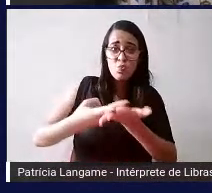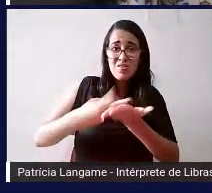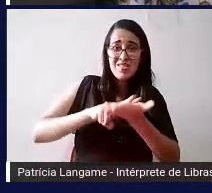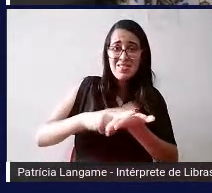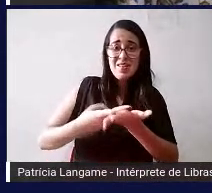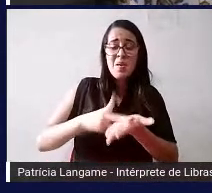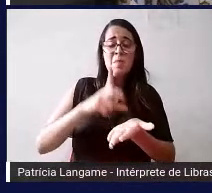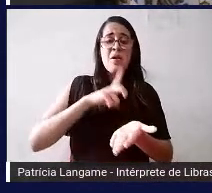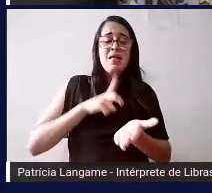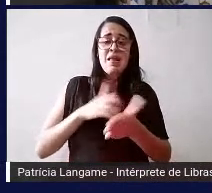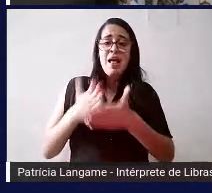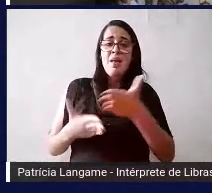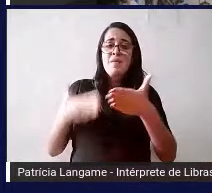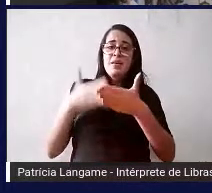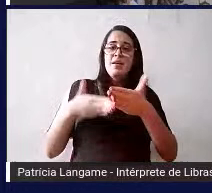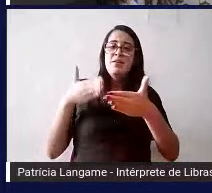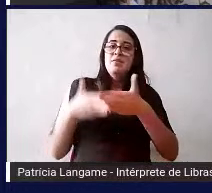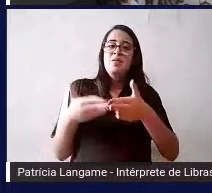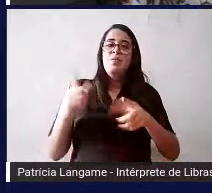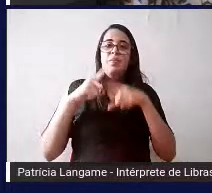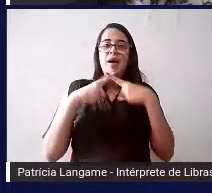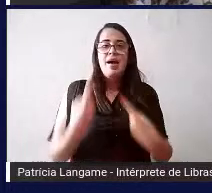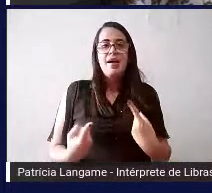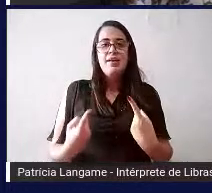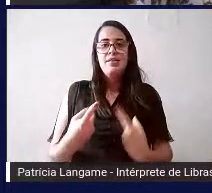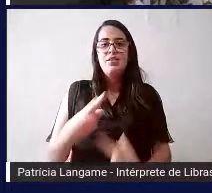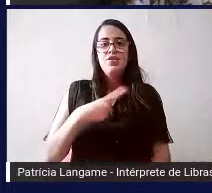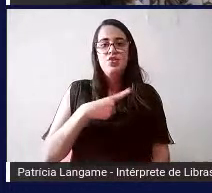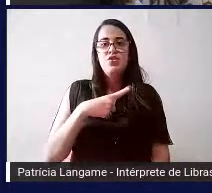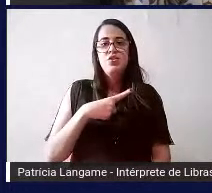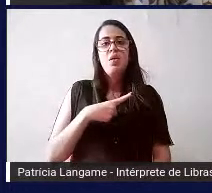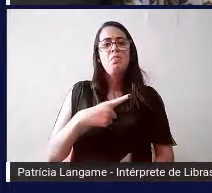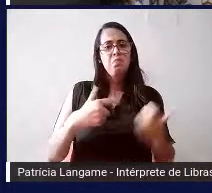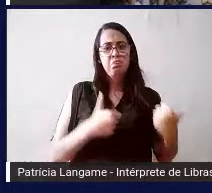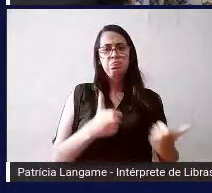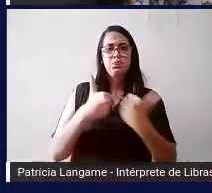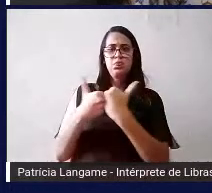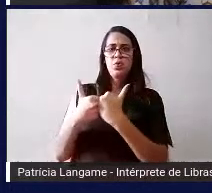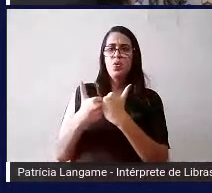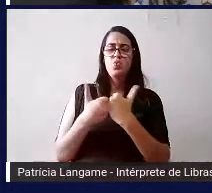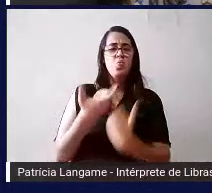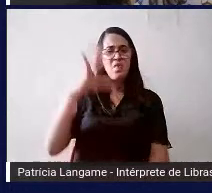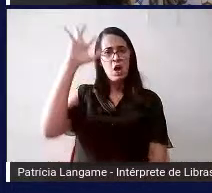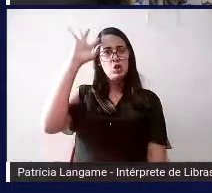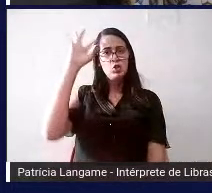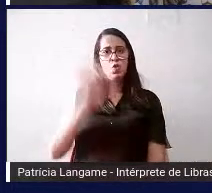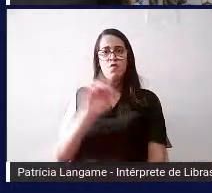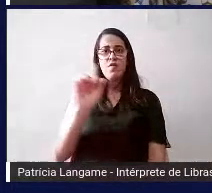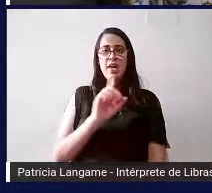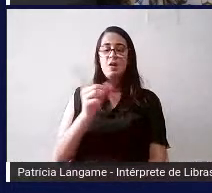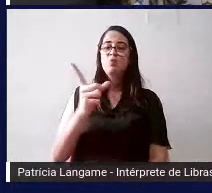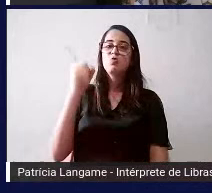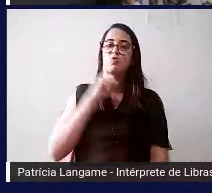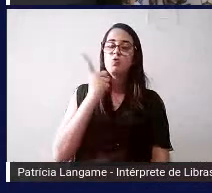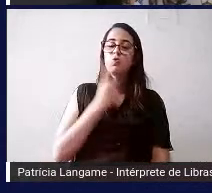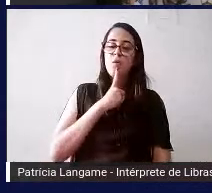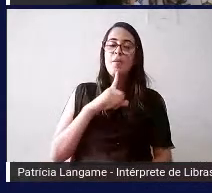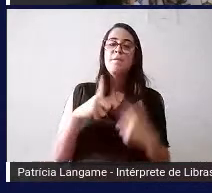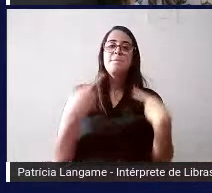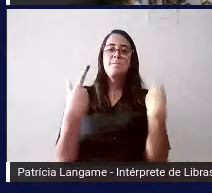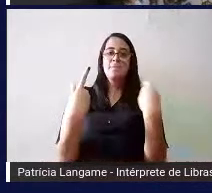mas de qualquer maneira é algo que também vem pra contribuir ele não vai resolver tá a questão daquele surdo que precisa